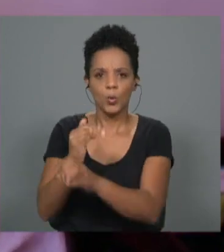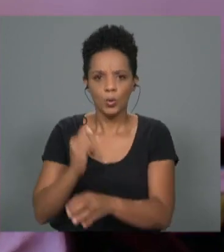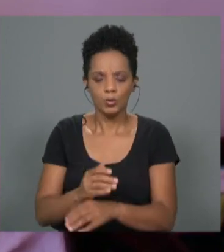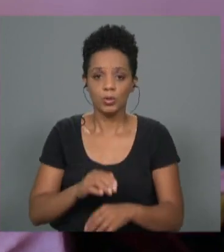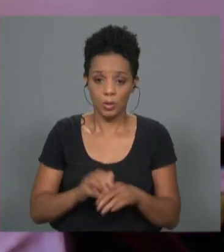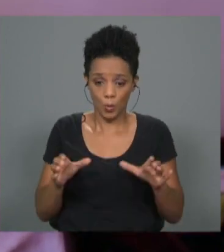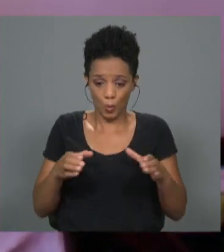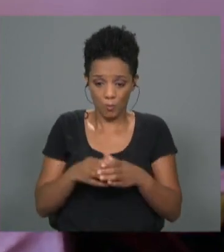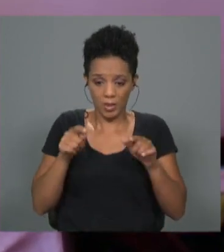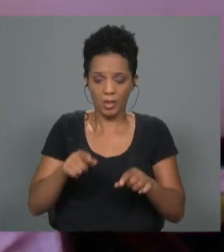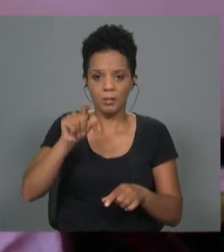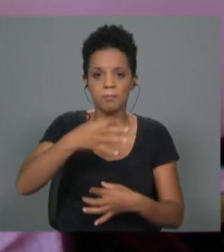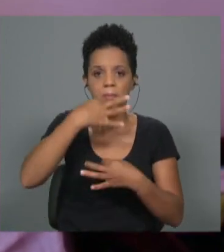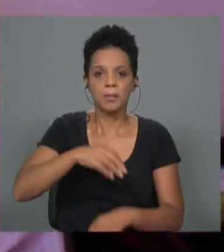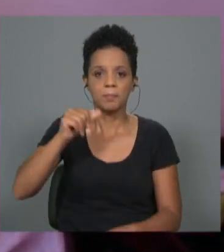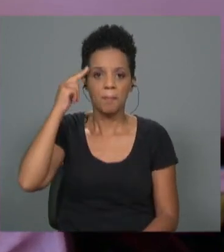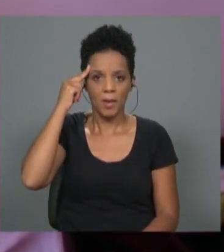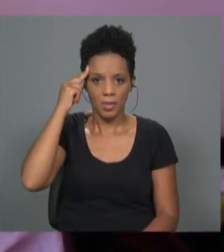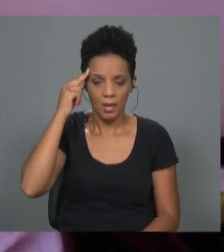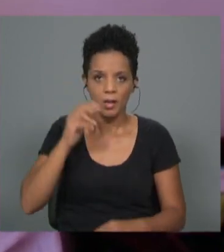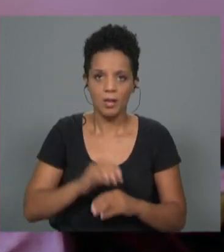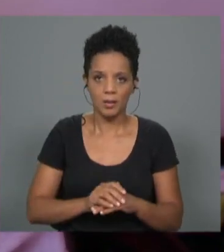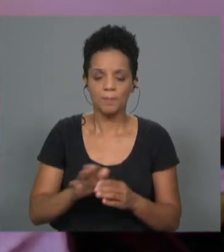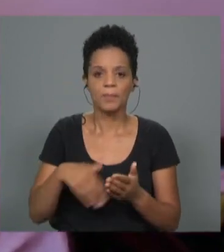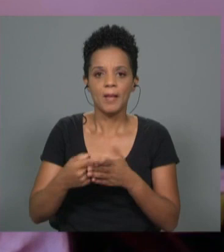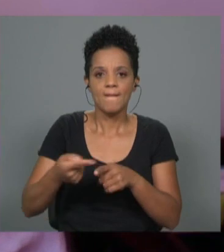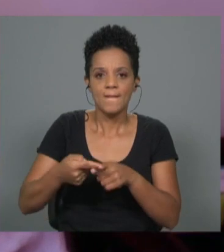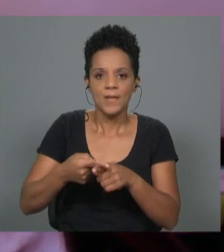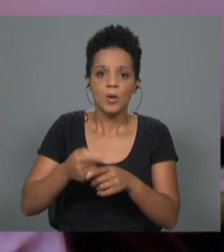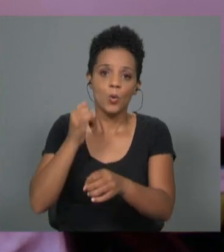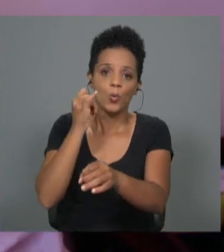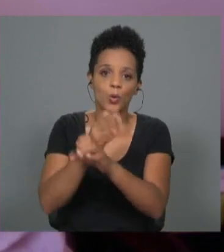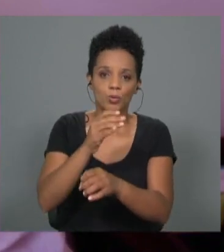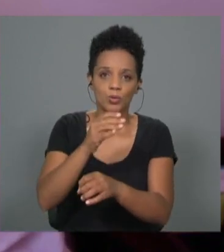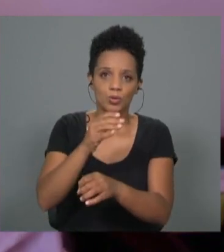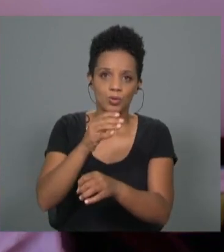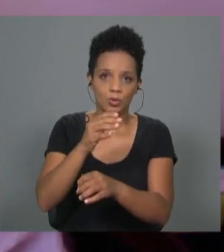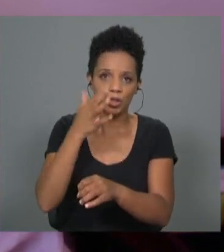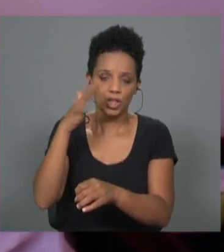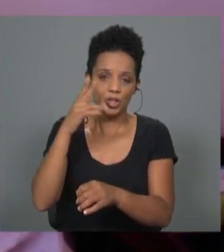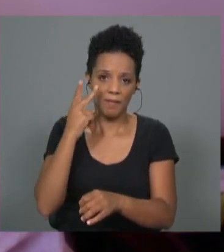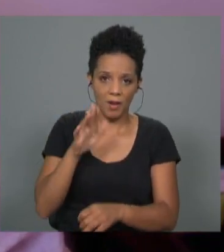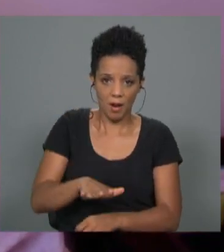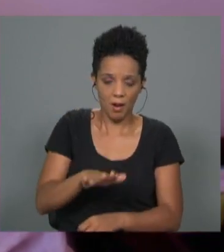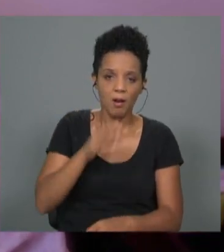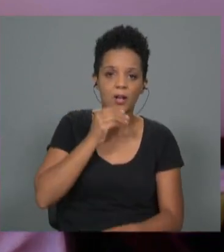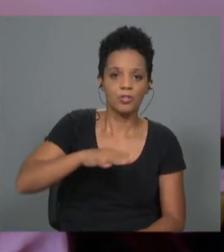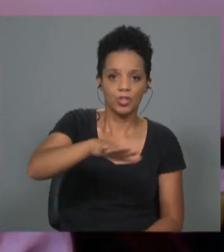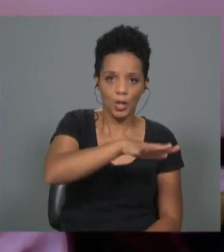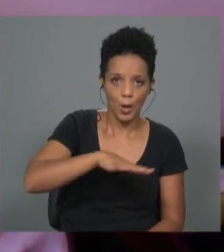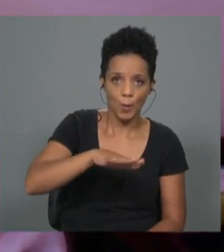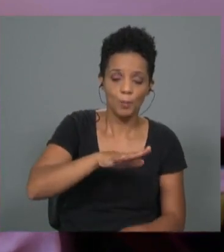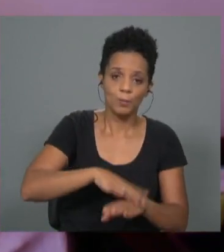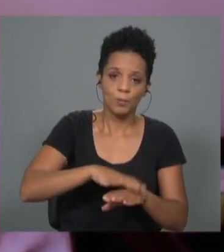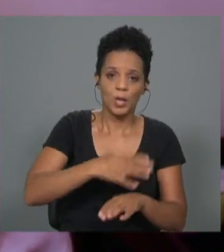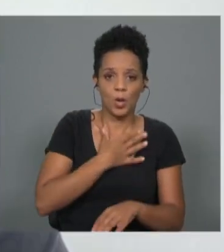comunidade, e acredito também na Madeira, acaba por atrair outros estrangeiros que já vivem cá na região porque